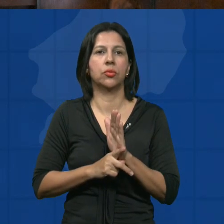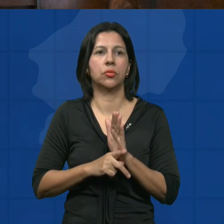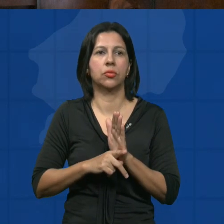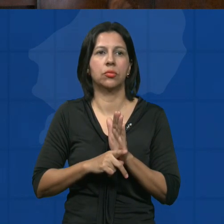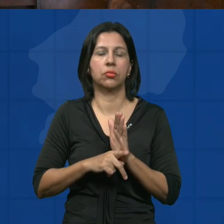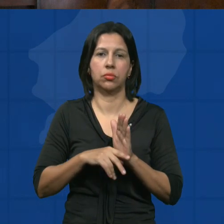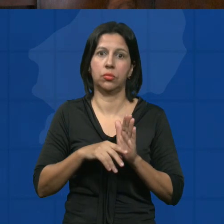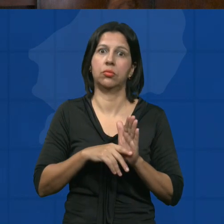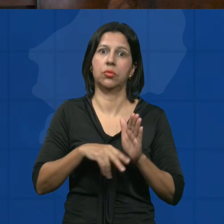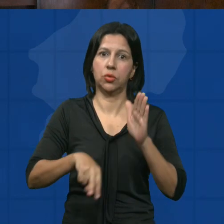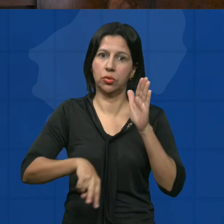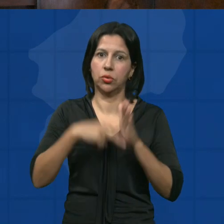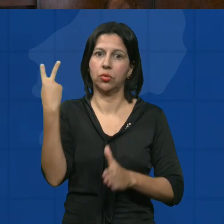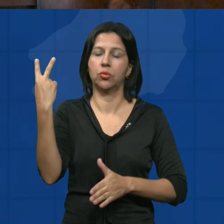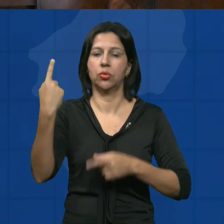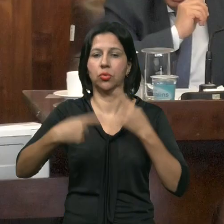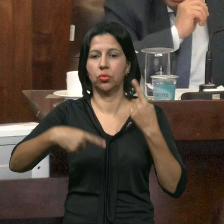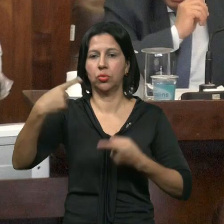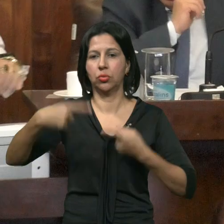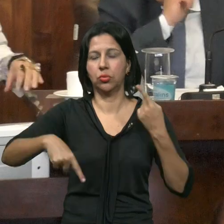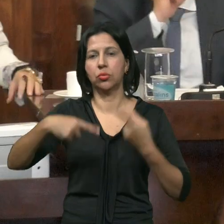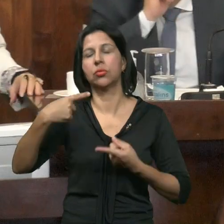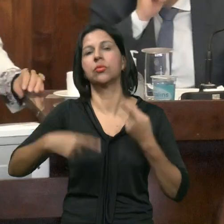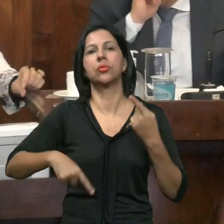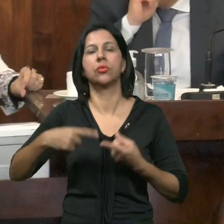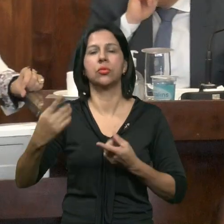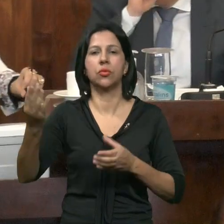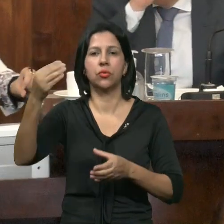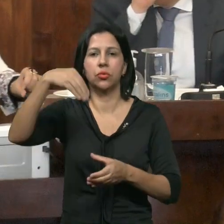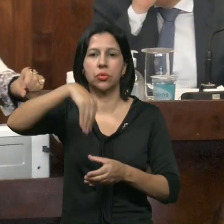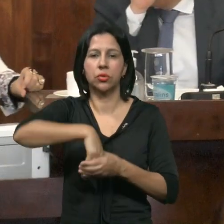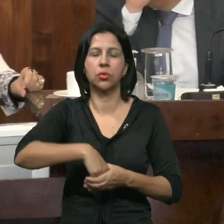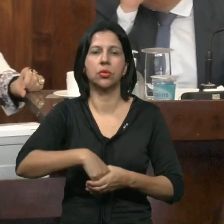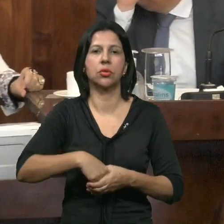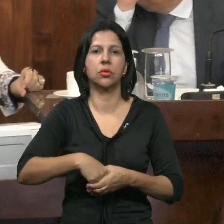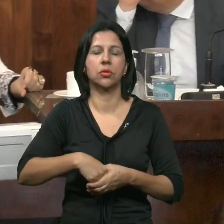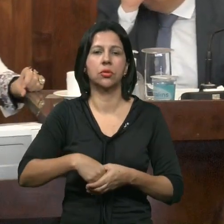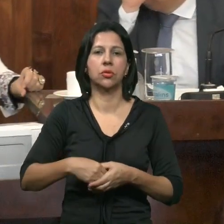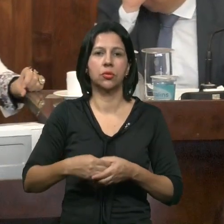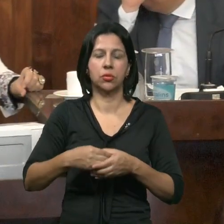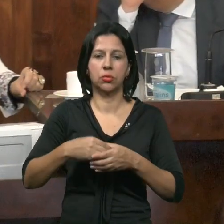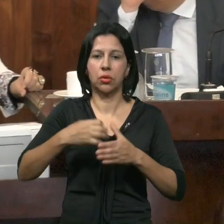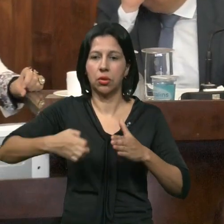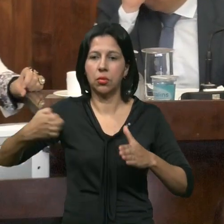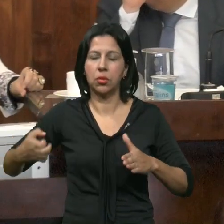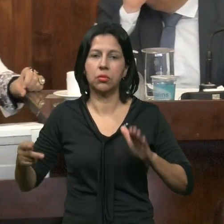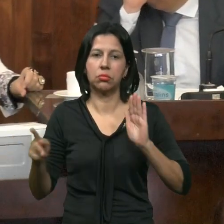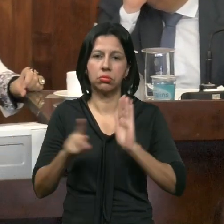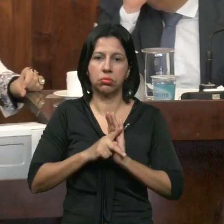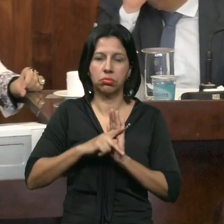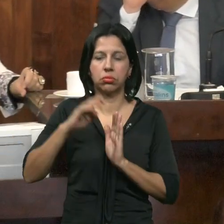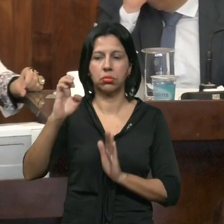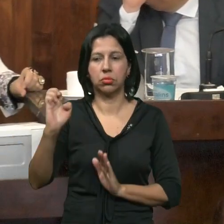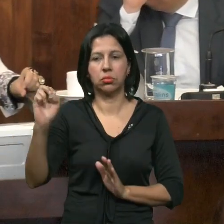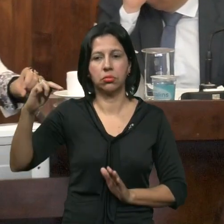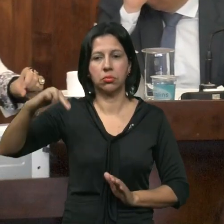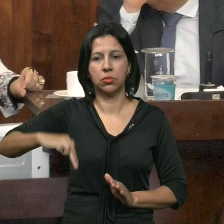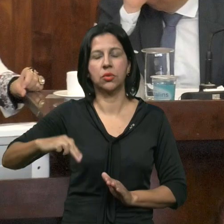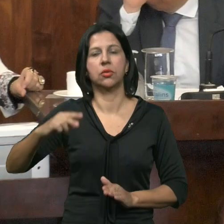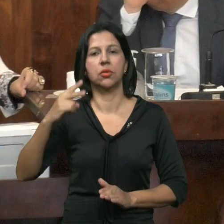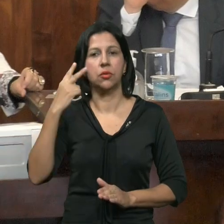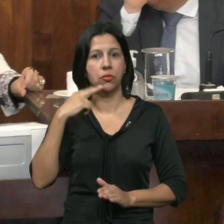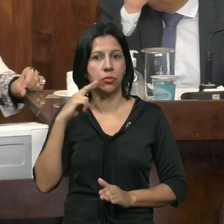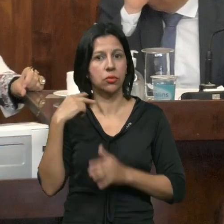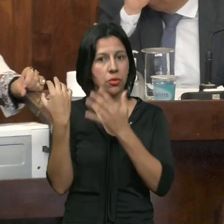Em segunda Discussão Está em votação A emenda De número 1 De autoria Do vereador Eduardo Nascimento Os